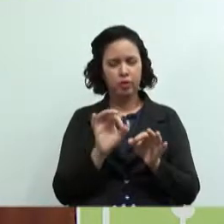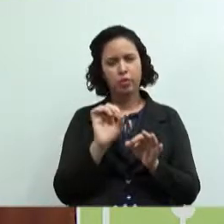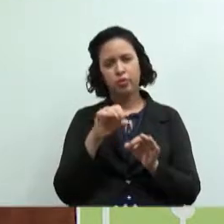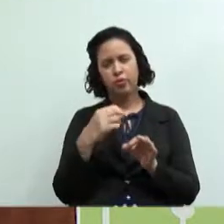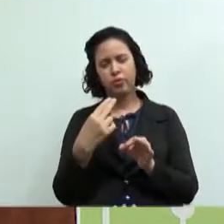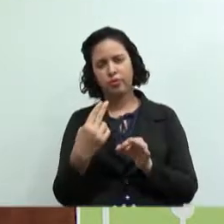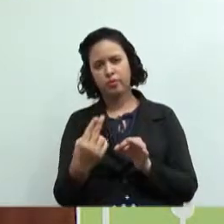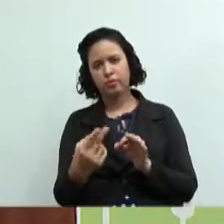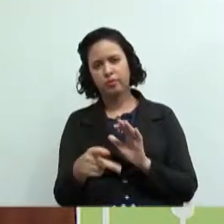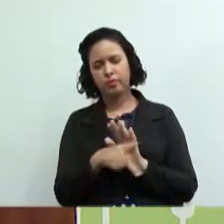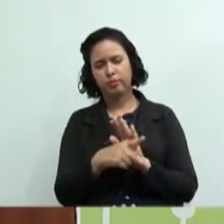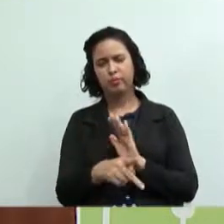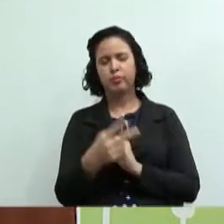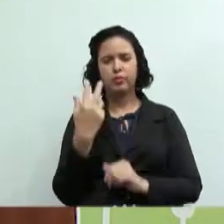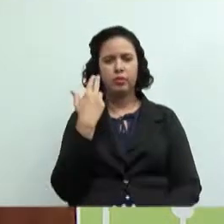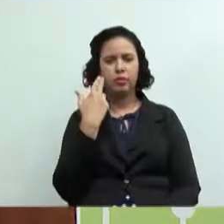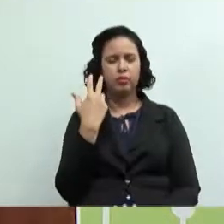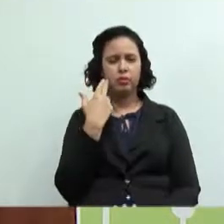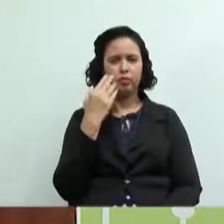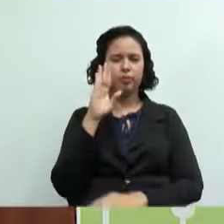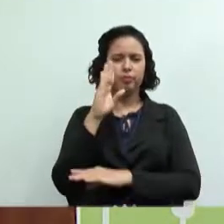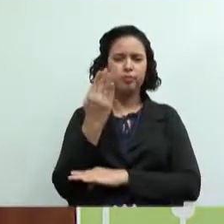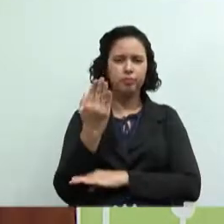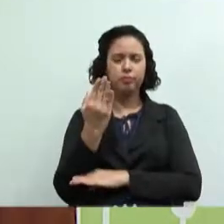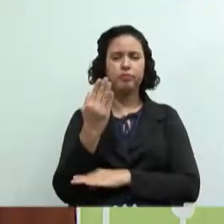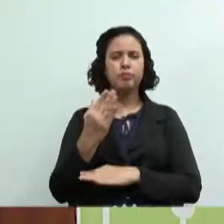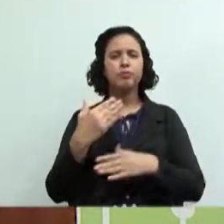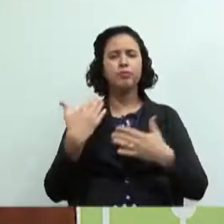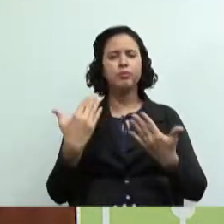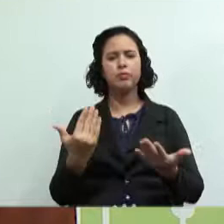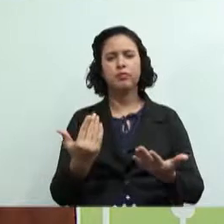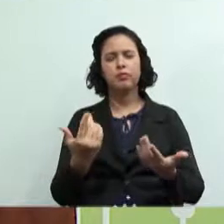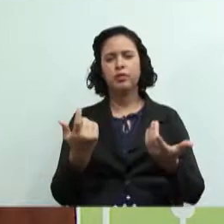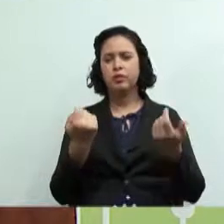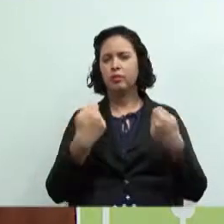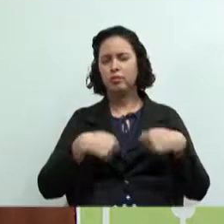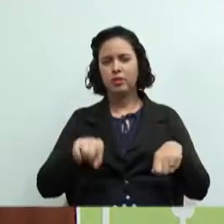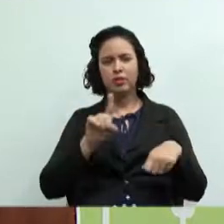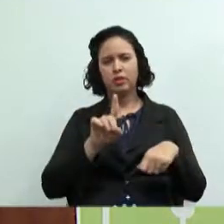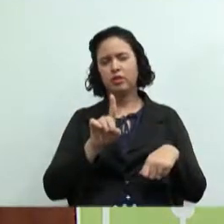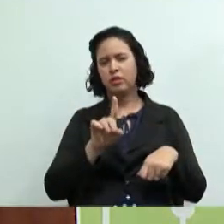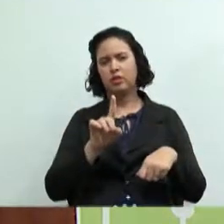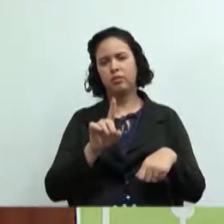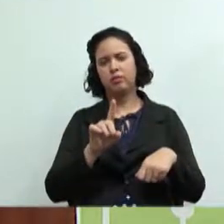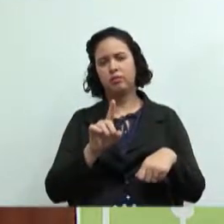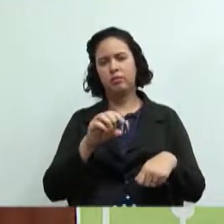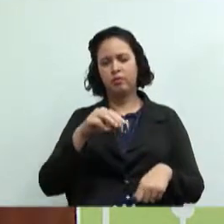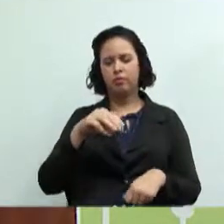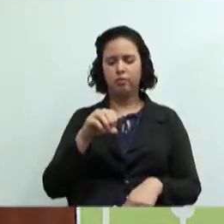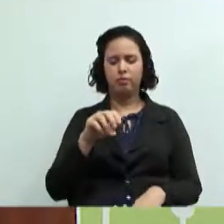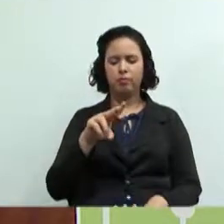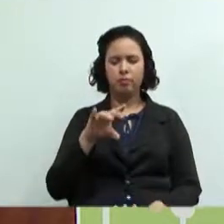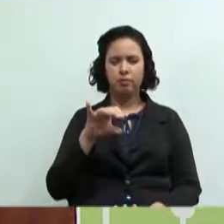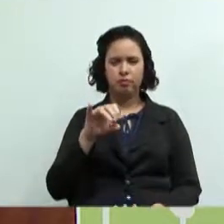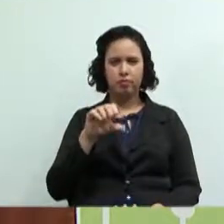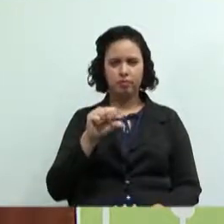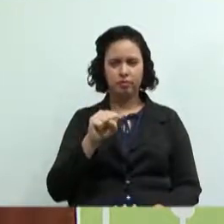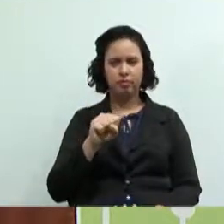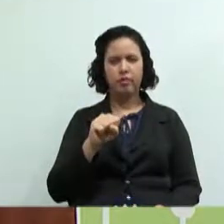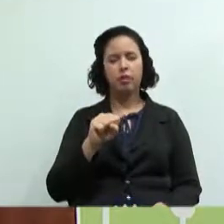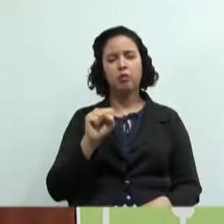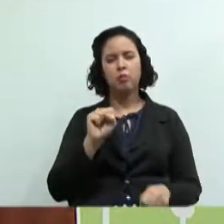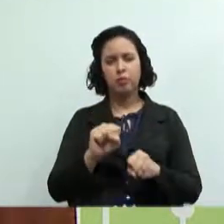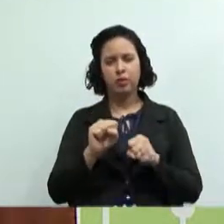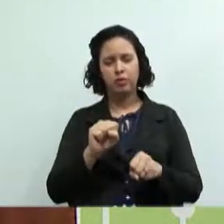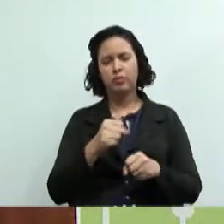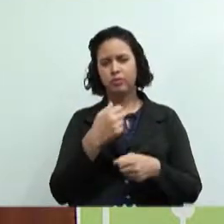sejam eles móveis mais comuns de madeira. E não precisa ser móveis, pode ser sapato, pode ser roupa, pode ser qualquer